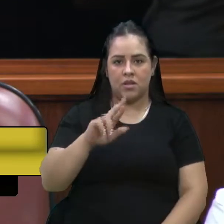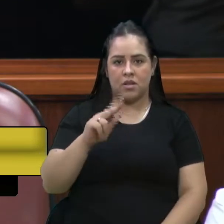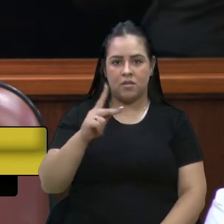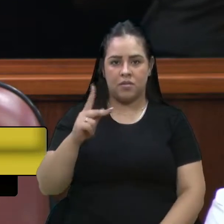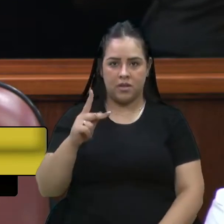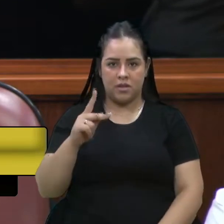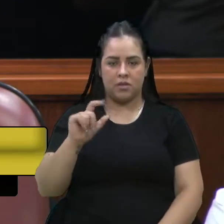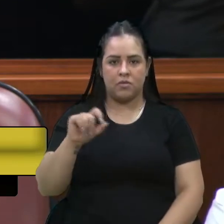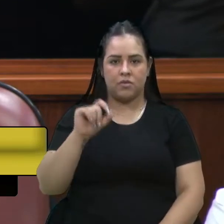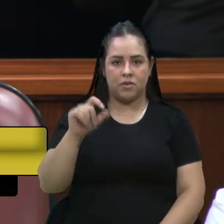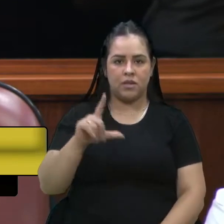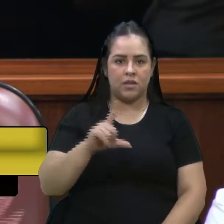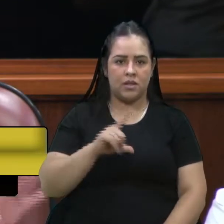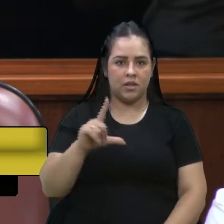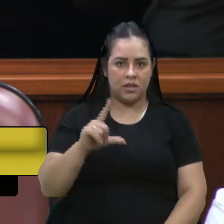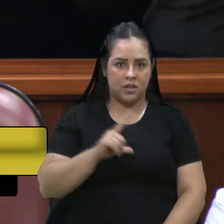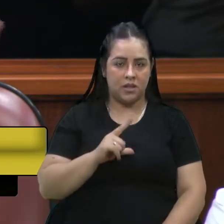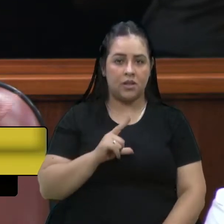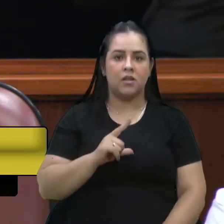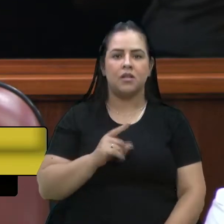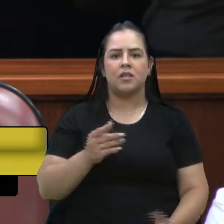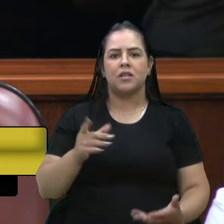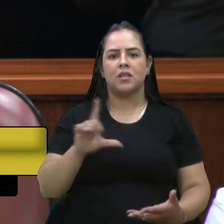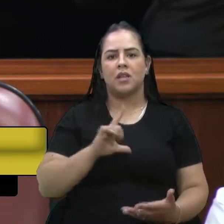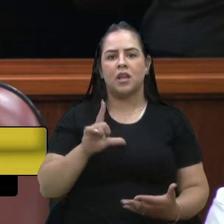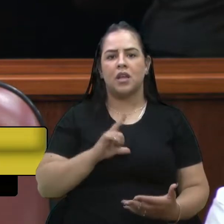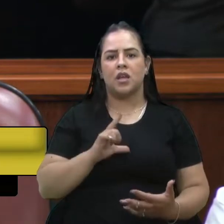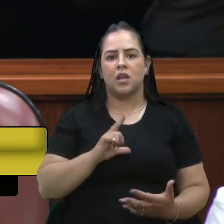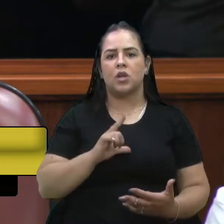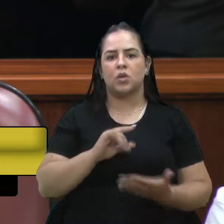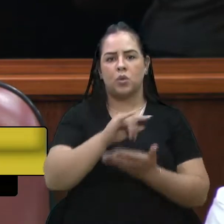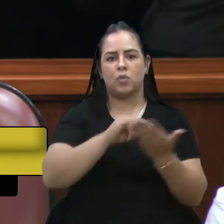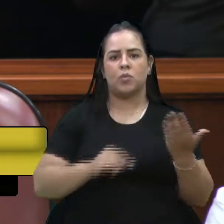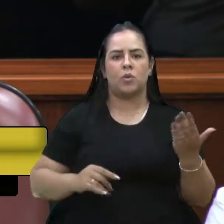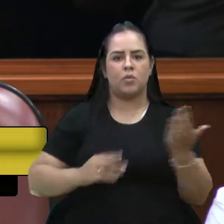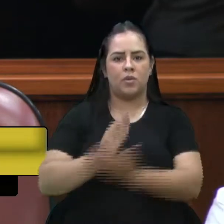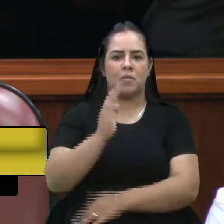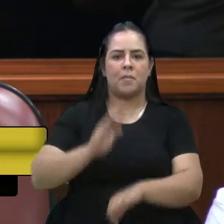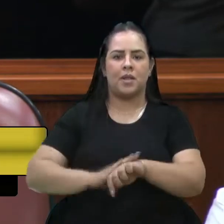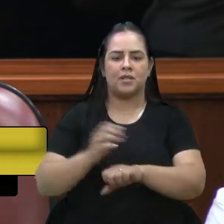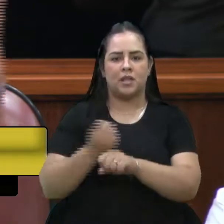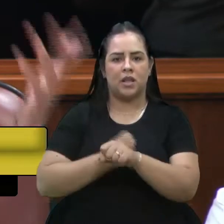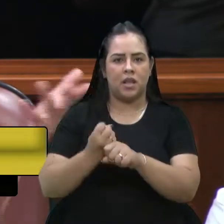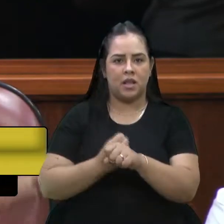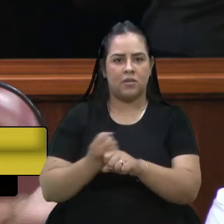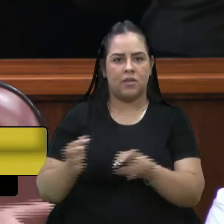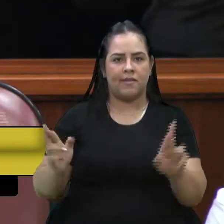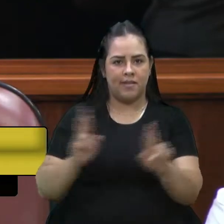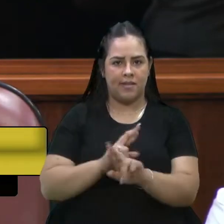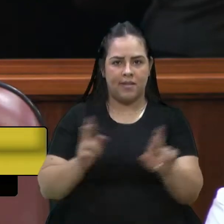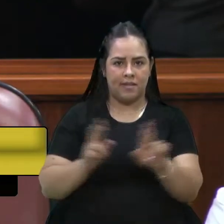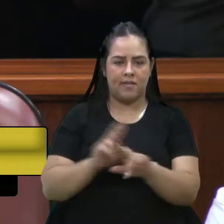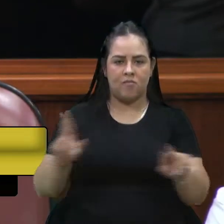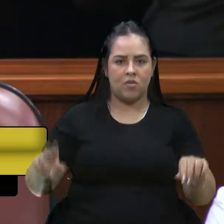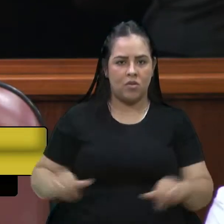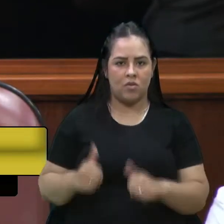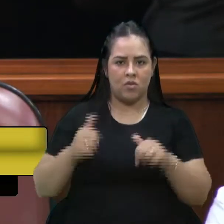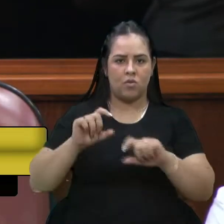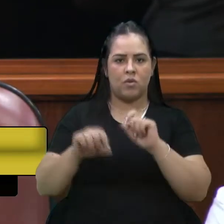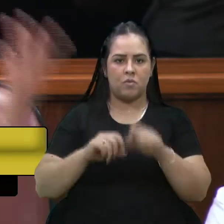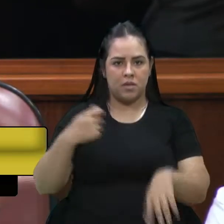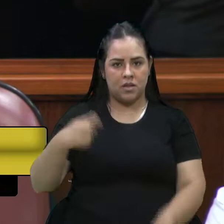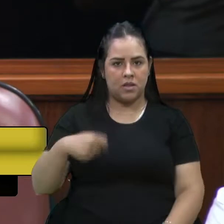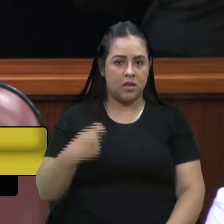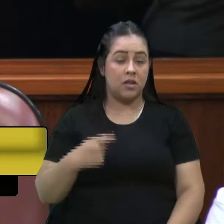Produtiva das Reciclagens, já tem documentos aprovados há mais de anos em relação à questão das melhorias necessárias,